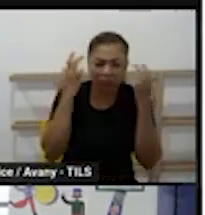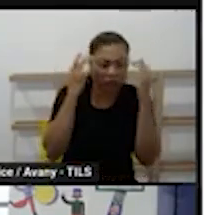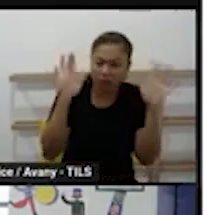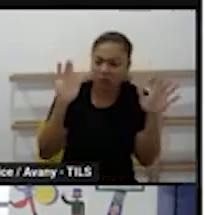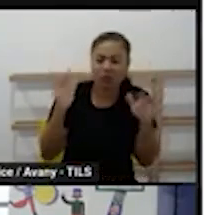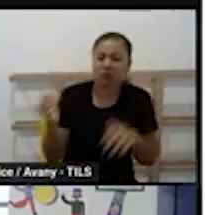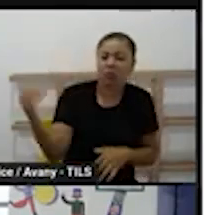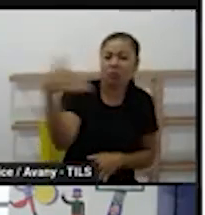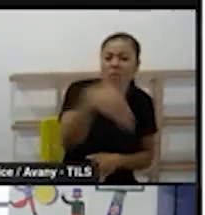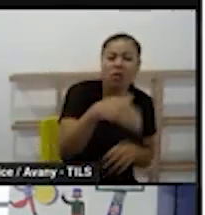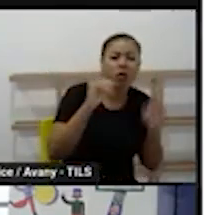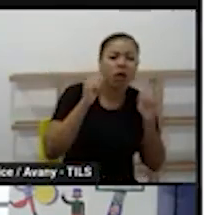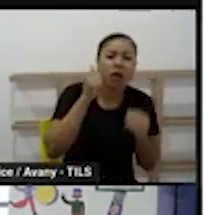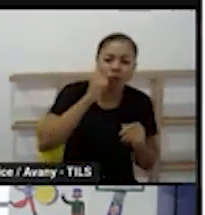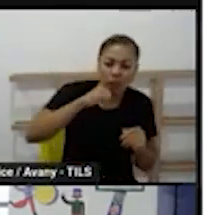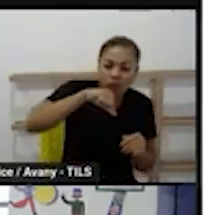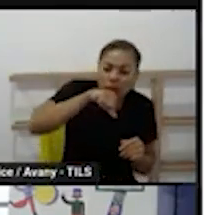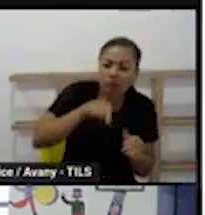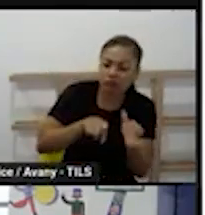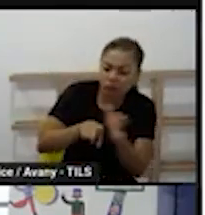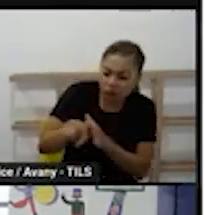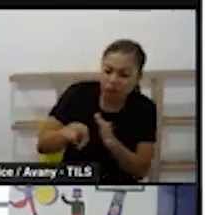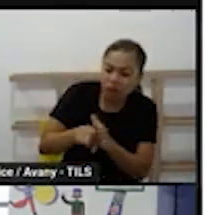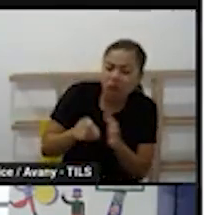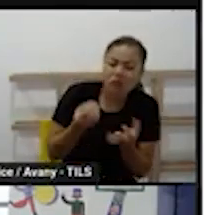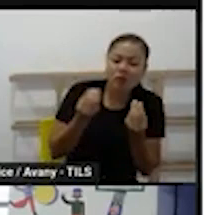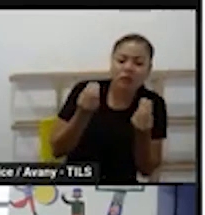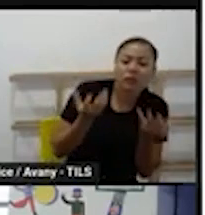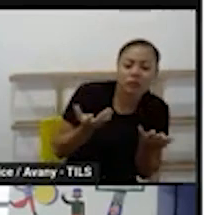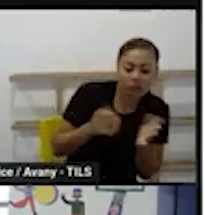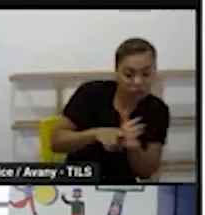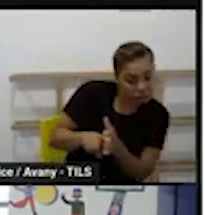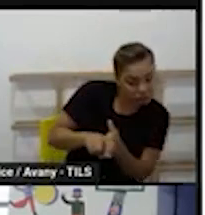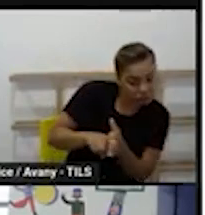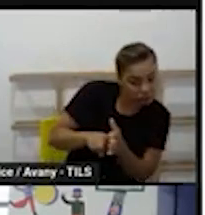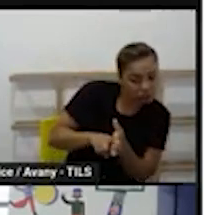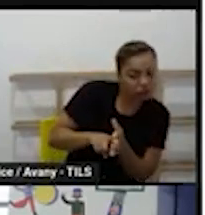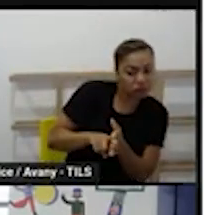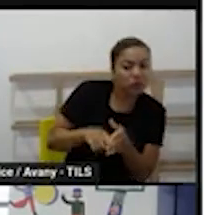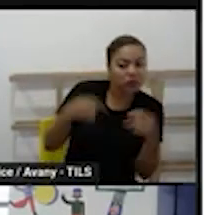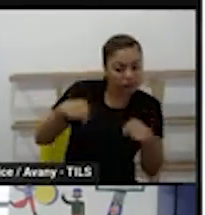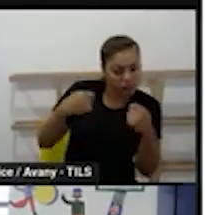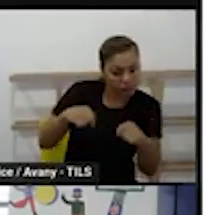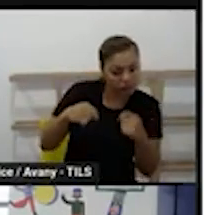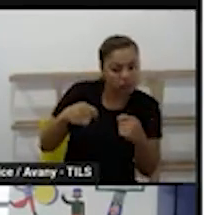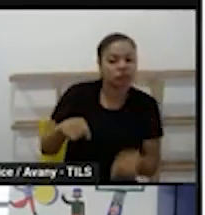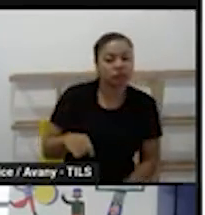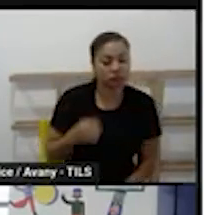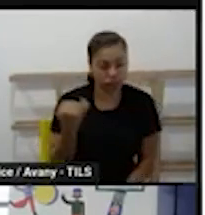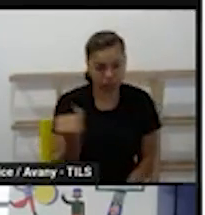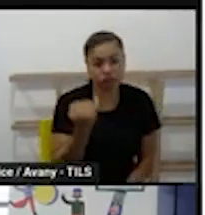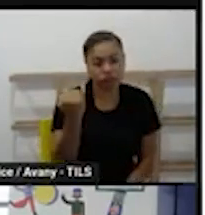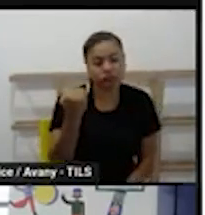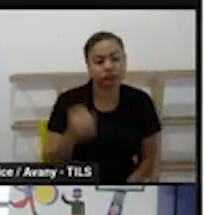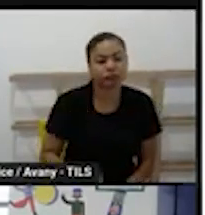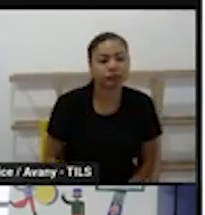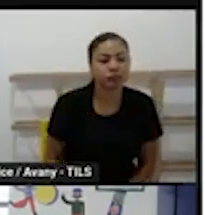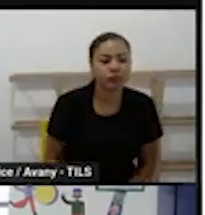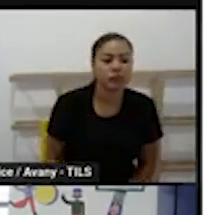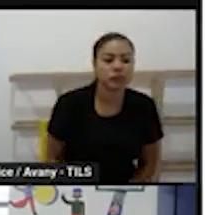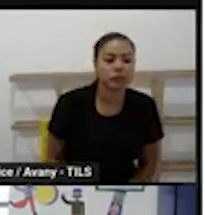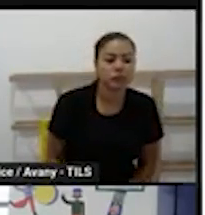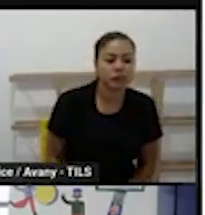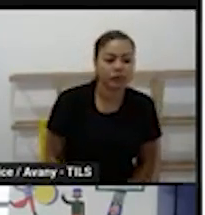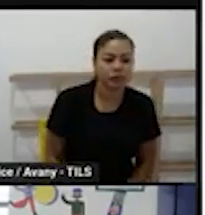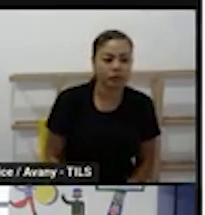escola é importante a gente ter esse olhar bem atento quando esses comportamentos saem do